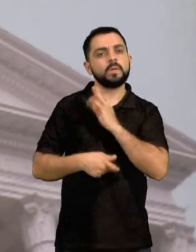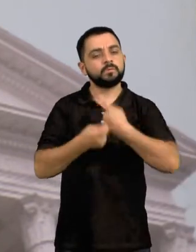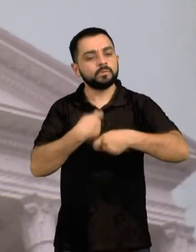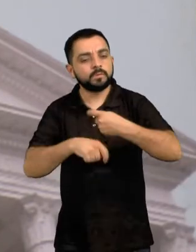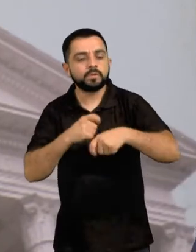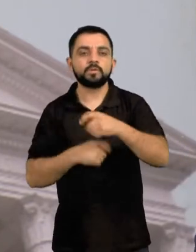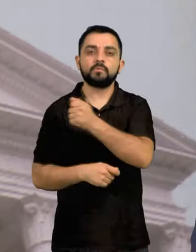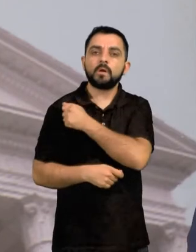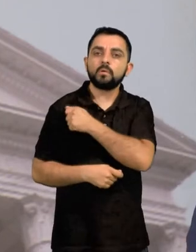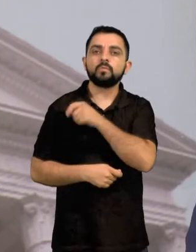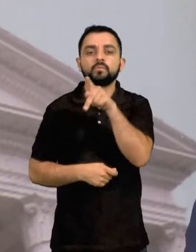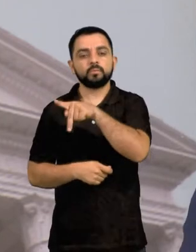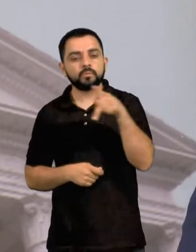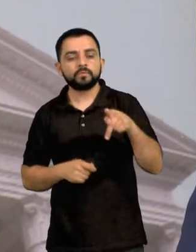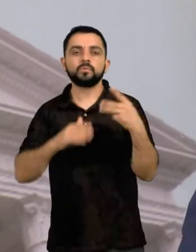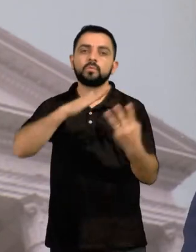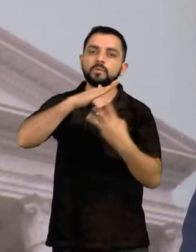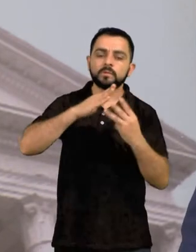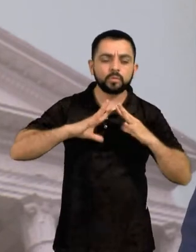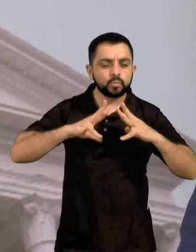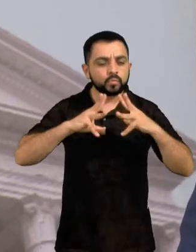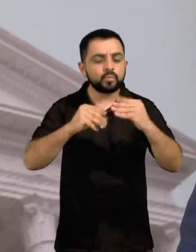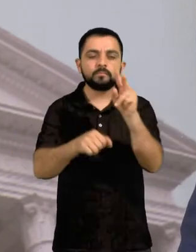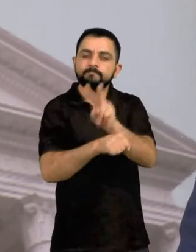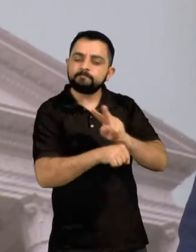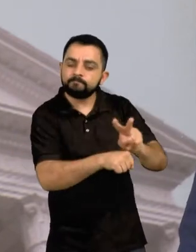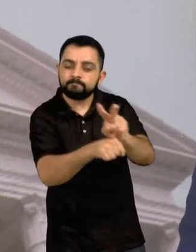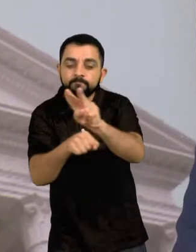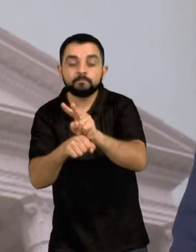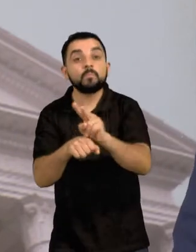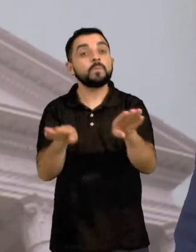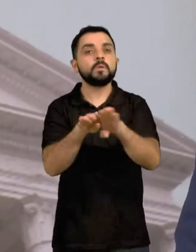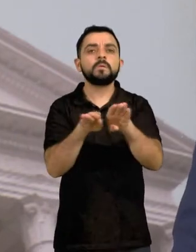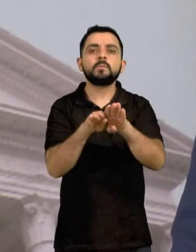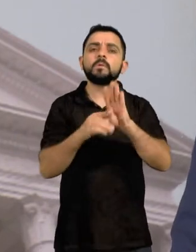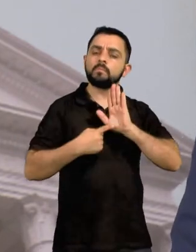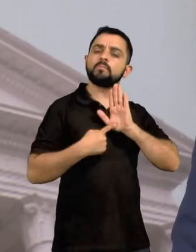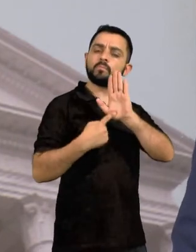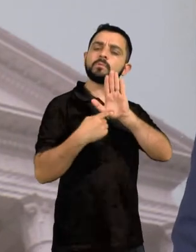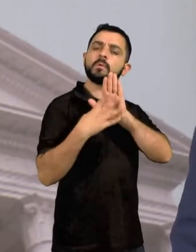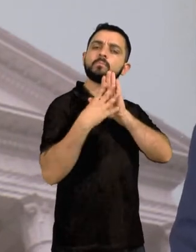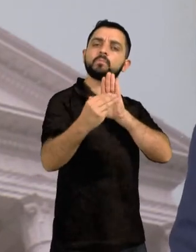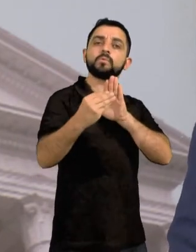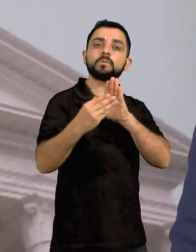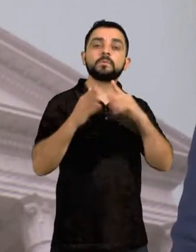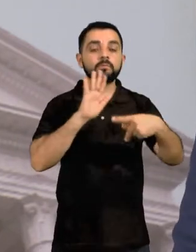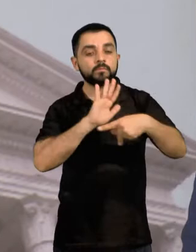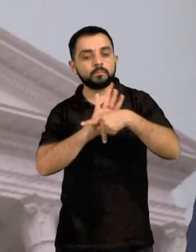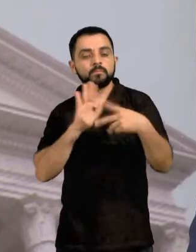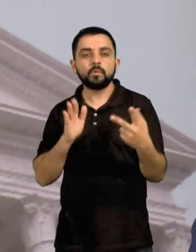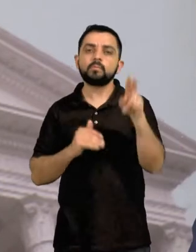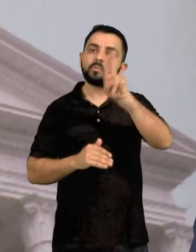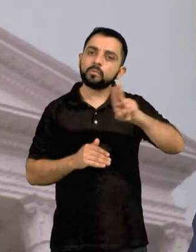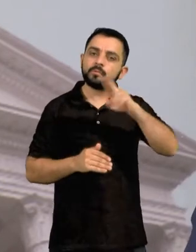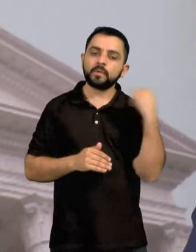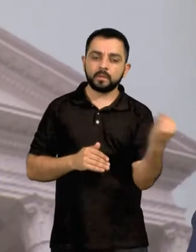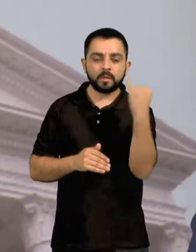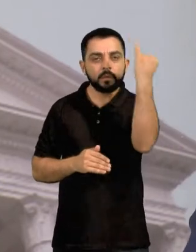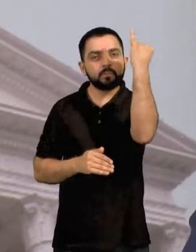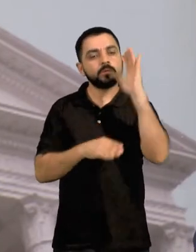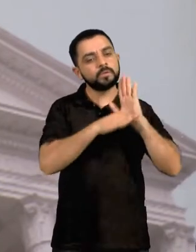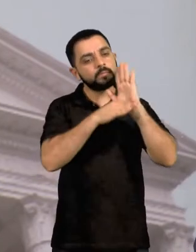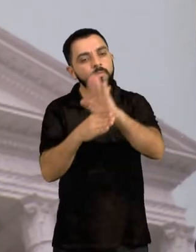estudantes e terceirizados. Mas também fizemos isso assumindo uma posição clara, enquanto instituição pensante e protagonista da sociedade,